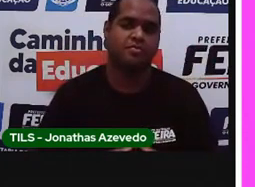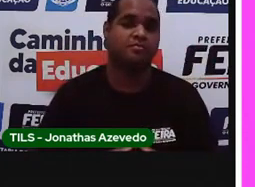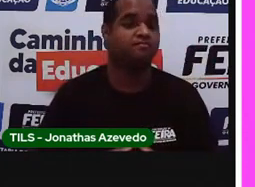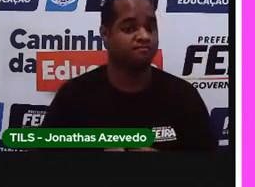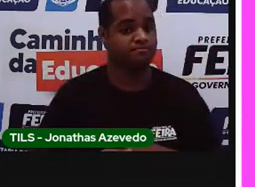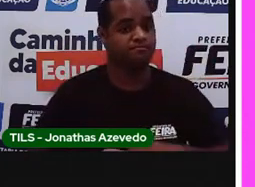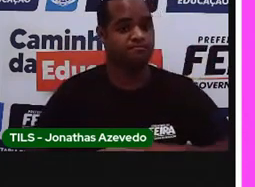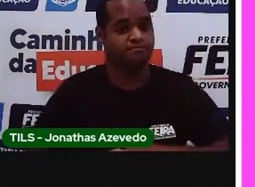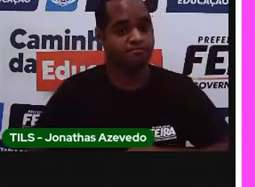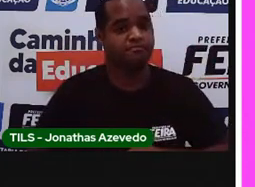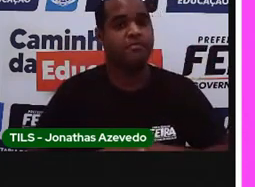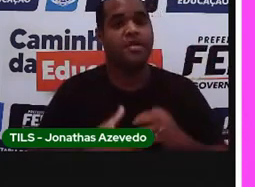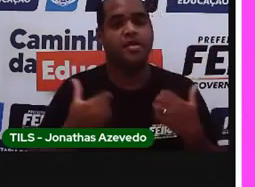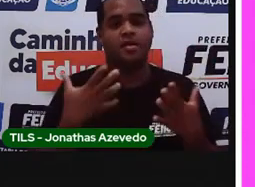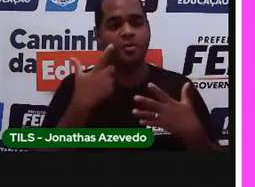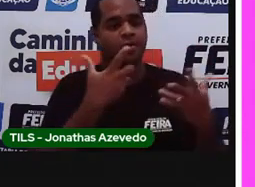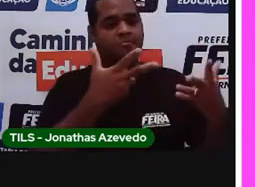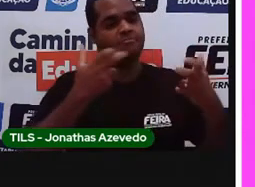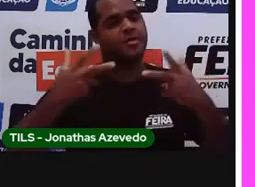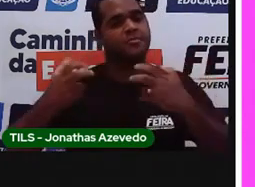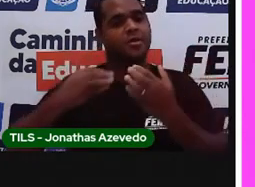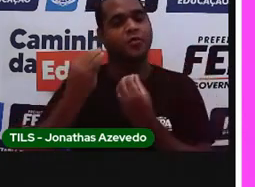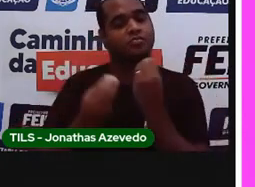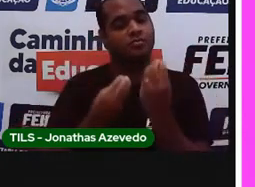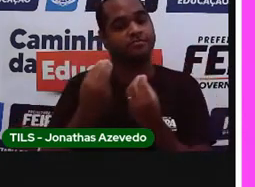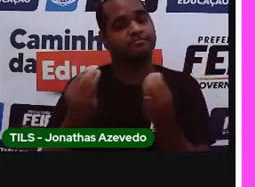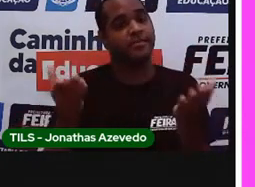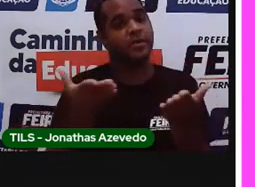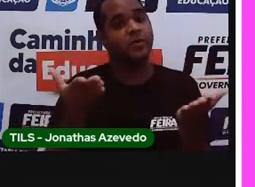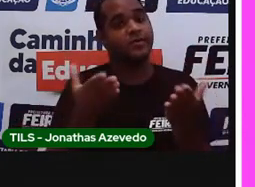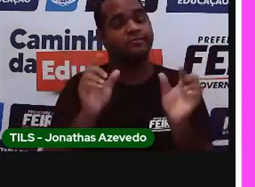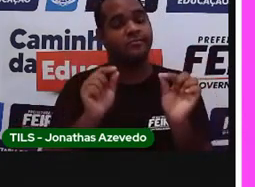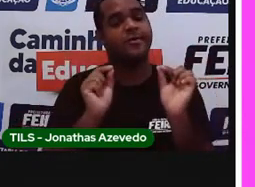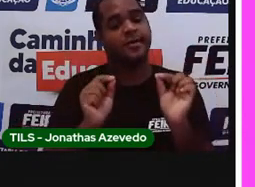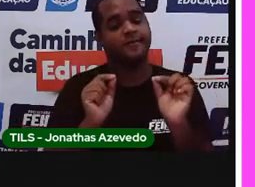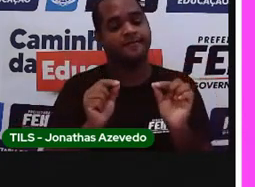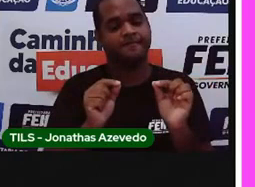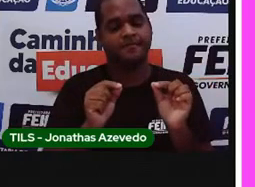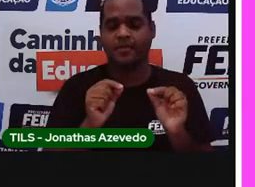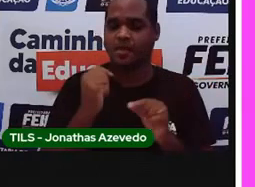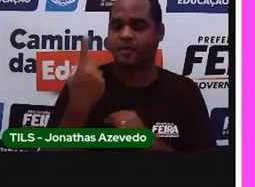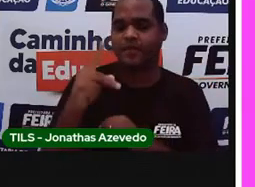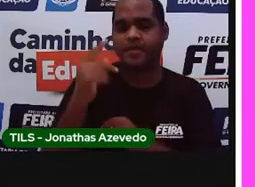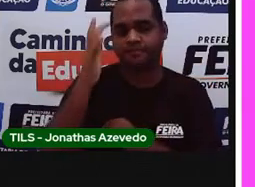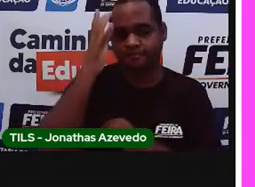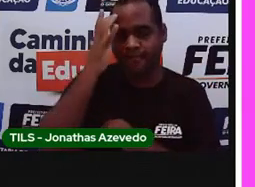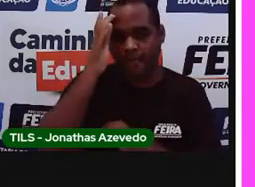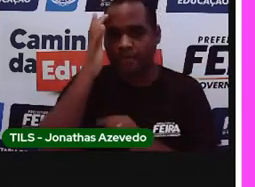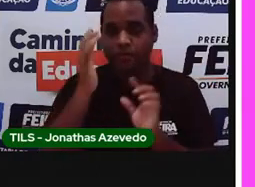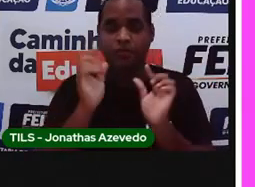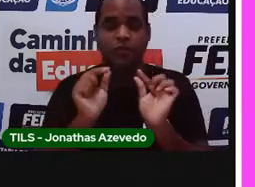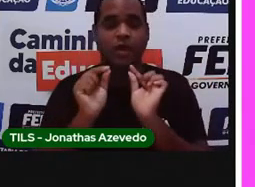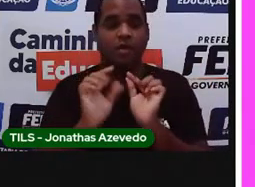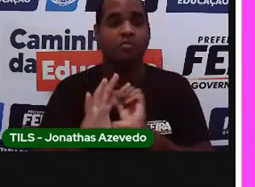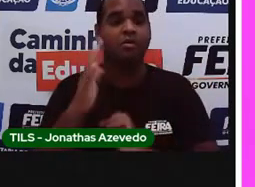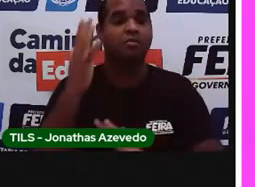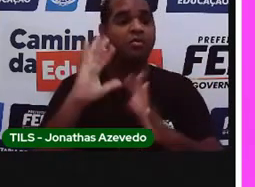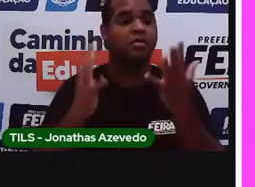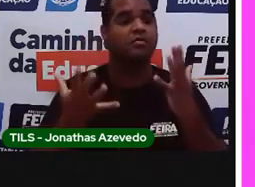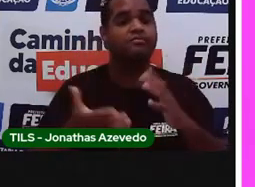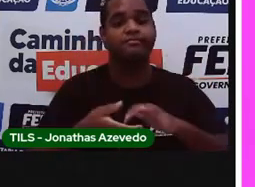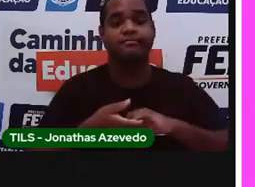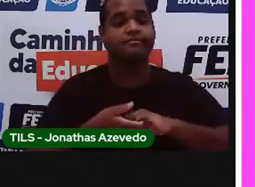E depois você observou. E agora? O que você acha que aconteceu?